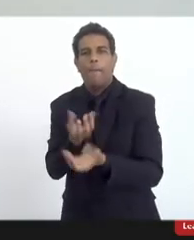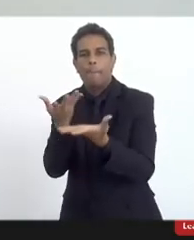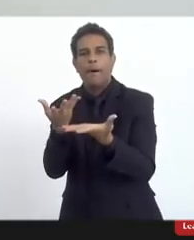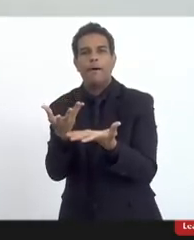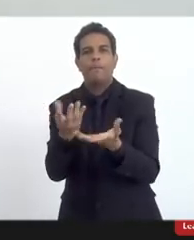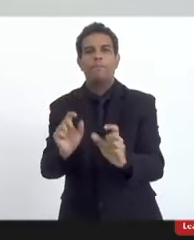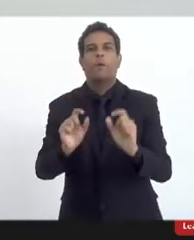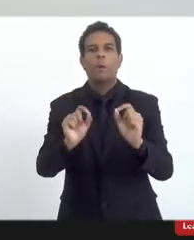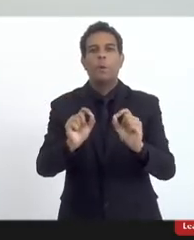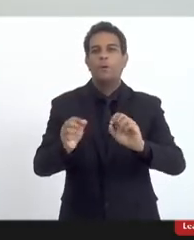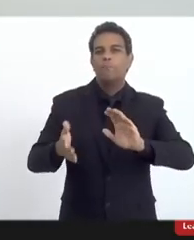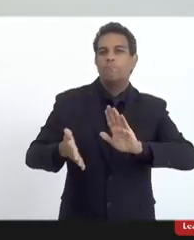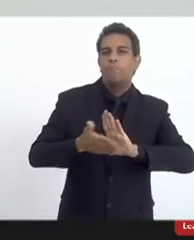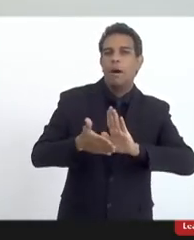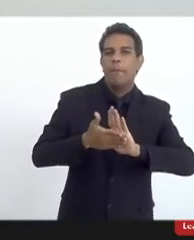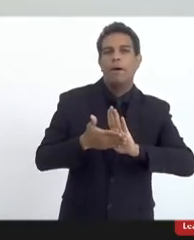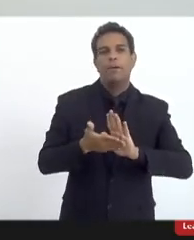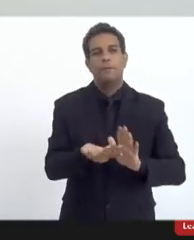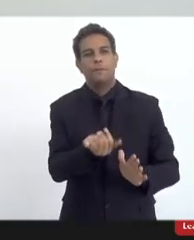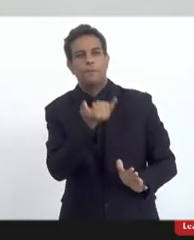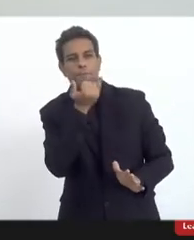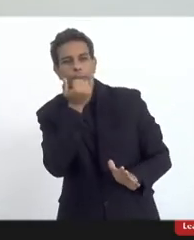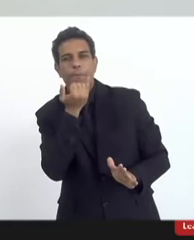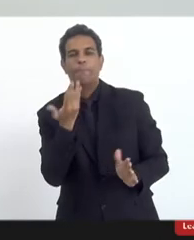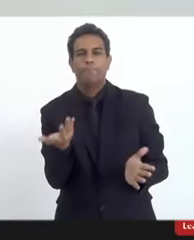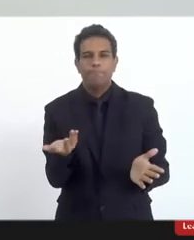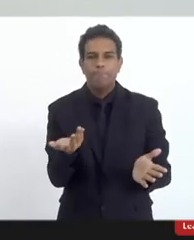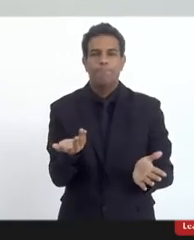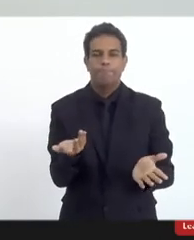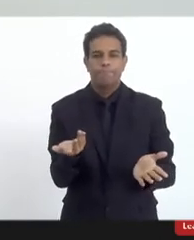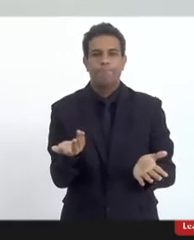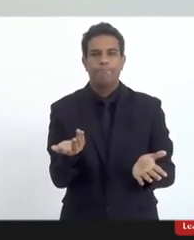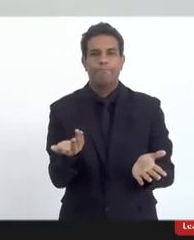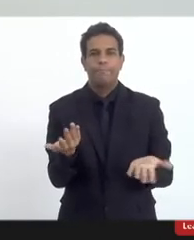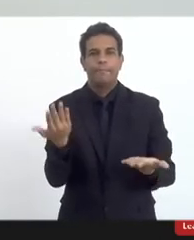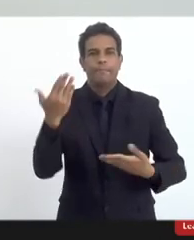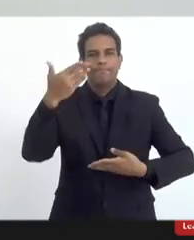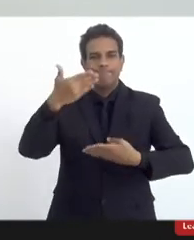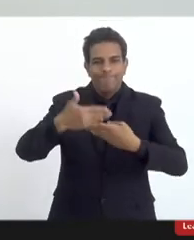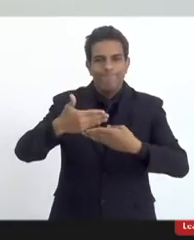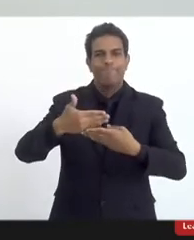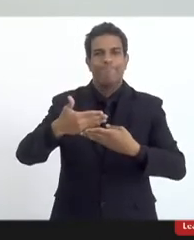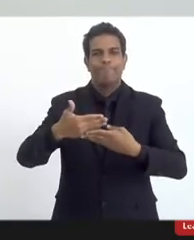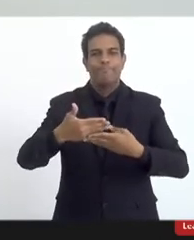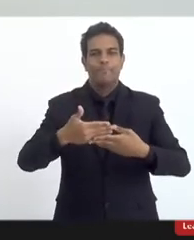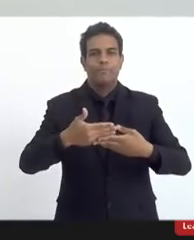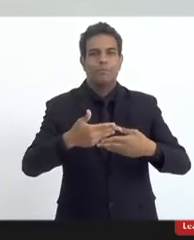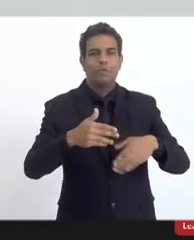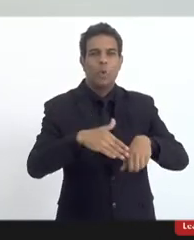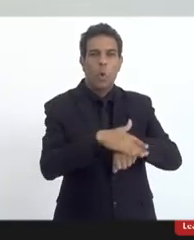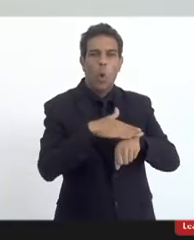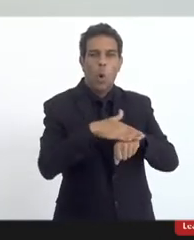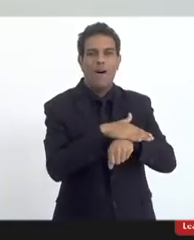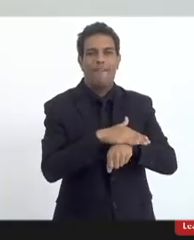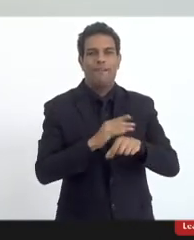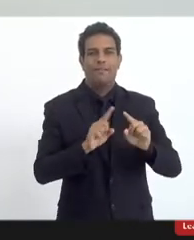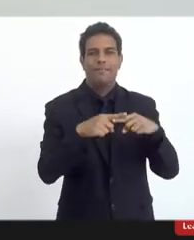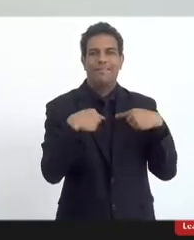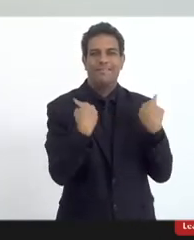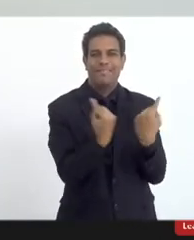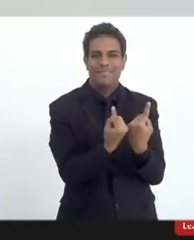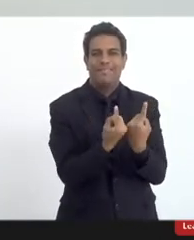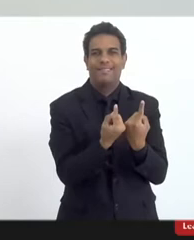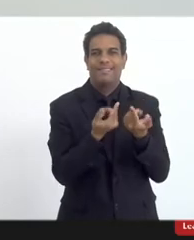inicialmente, deputada Marta Rocha, pedir desculpas, que às vezes eu tive que fechar minha câmara e conversar aqui, porque eu estou no...